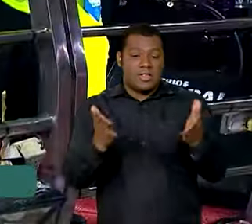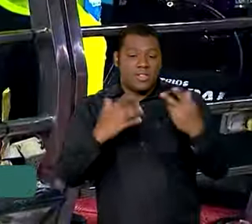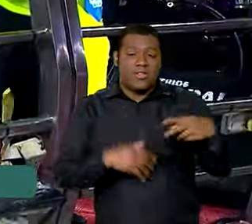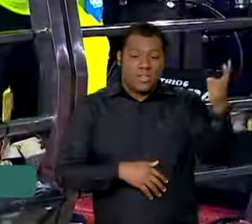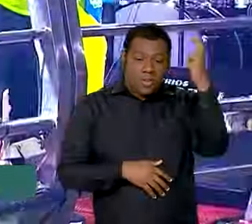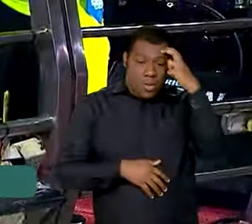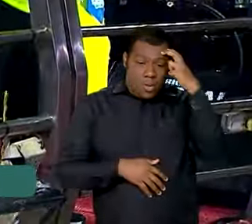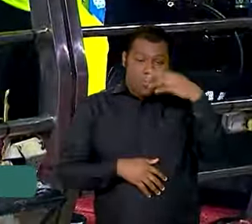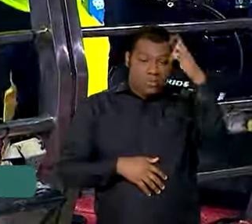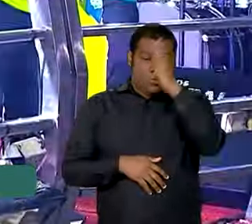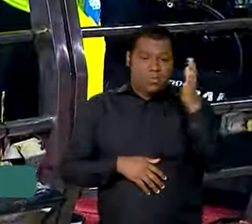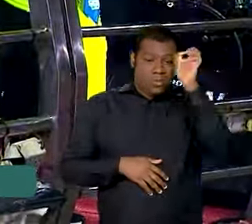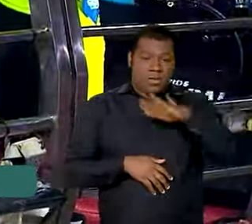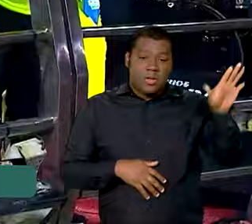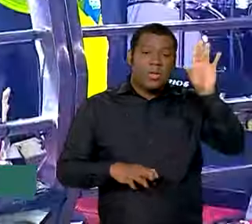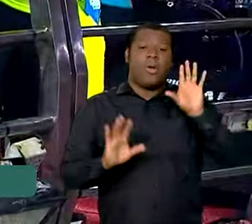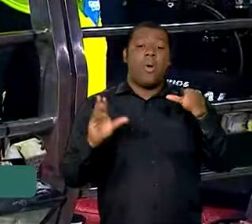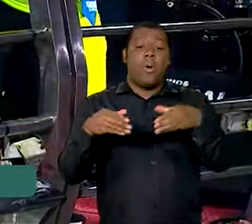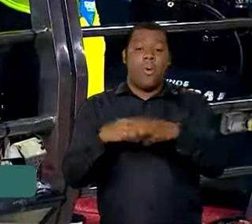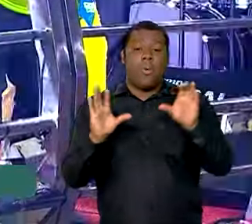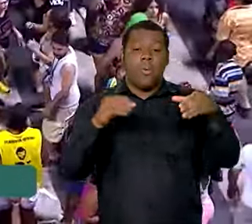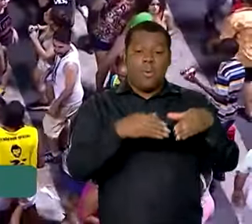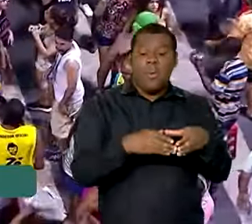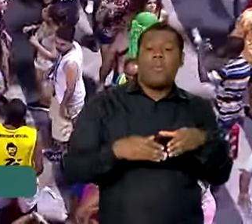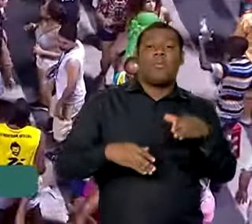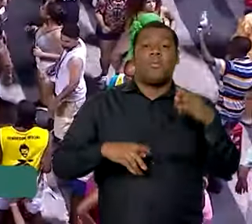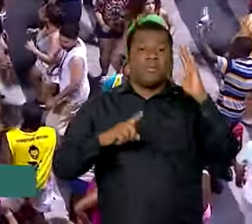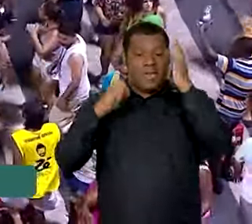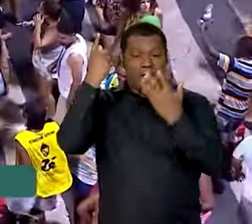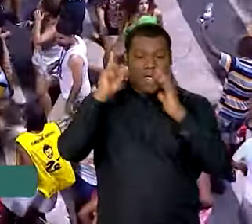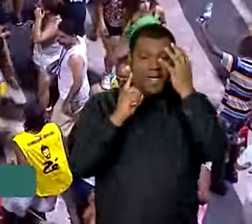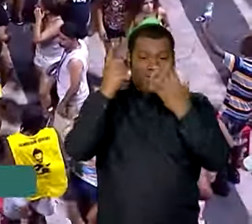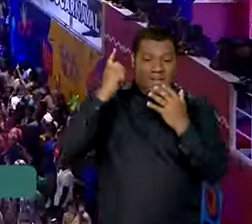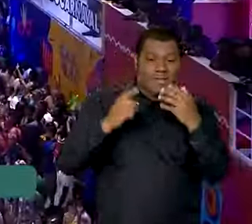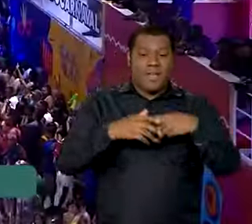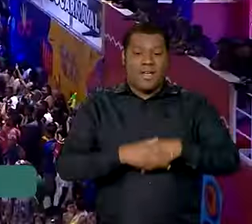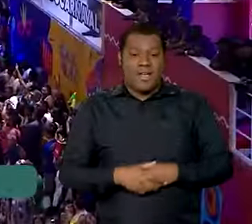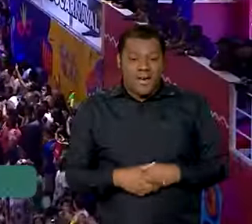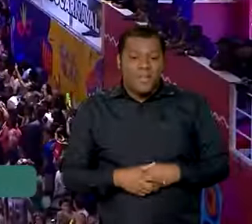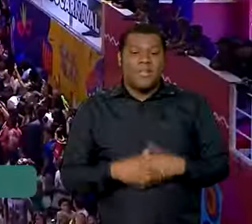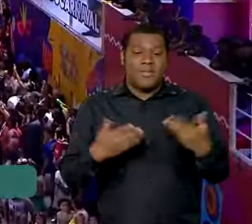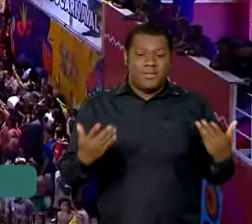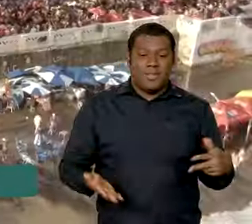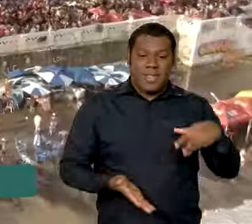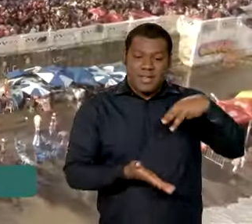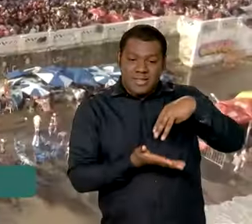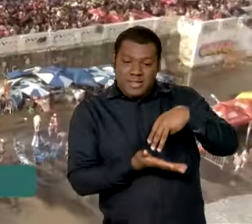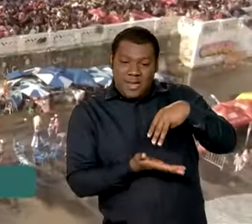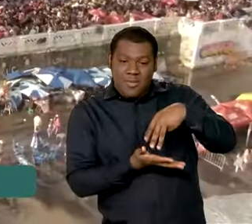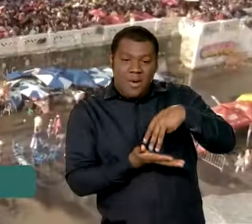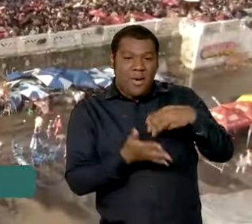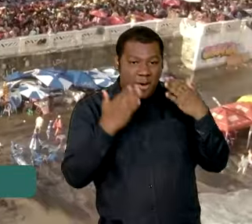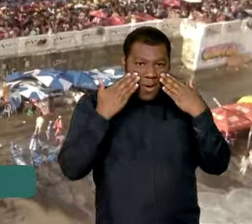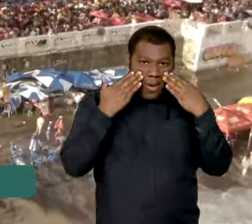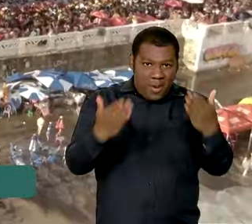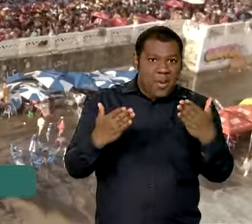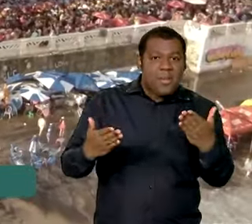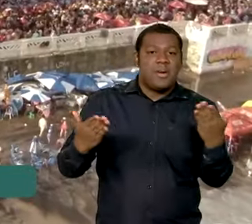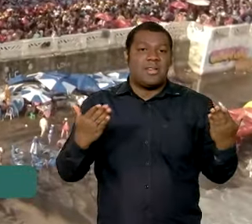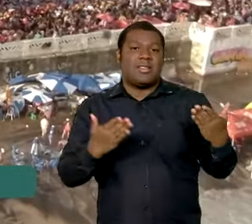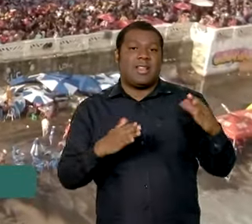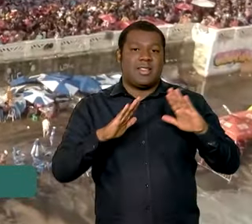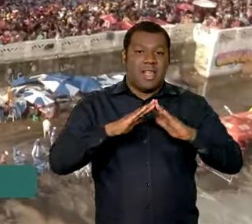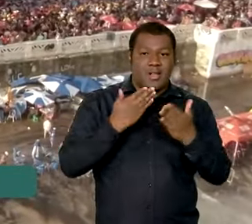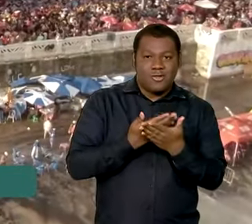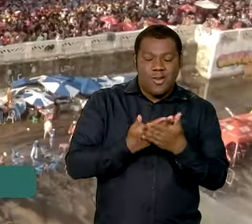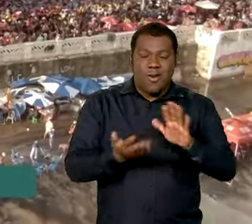nacional os blocos e as bandas de carnaval, incluindo os desfiles, músicas, práticas e tradições. A lei